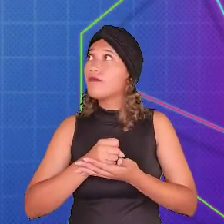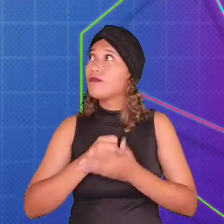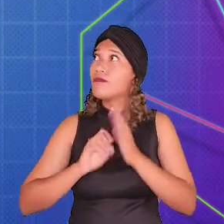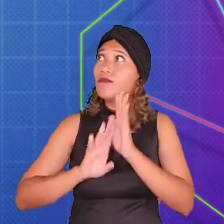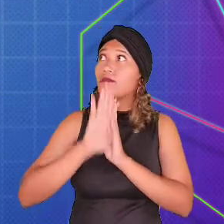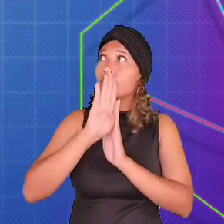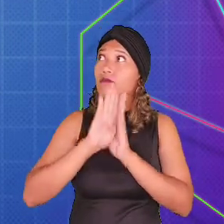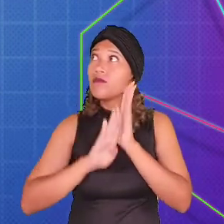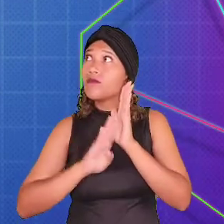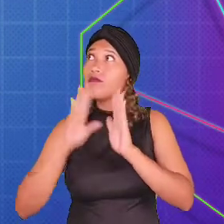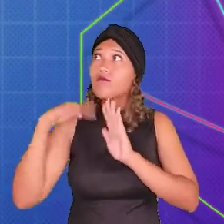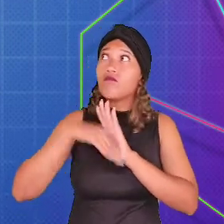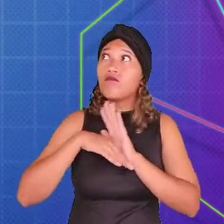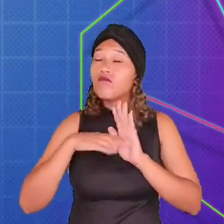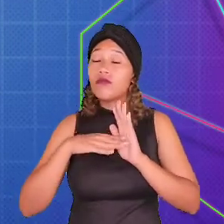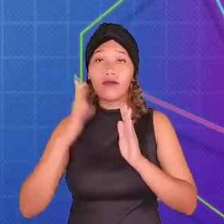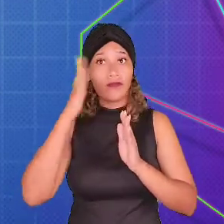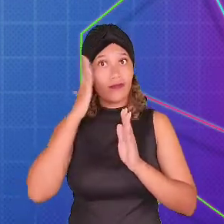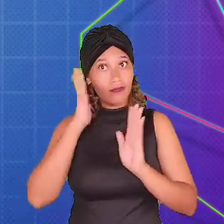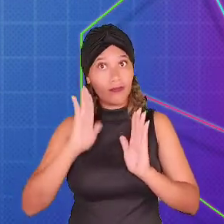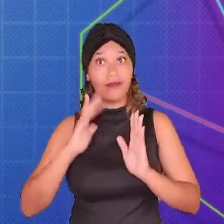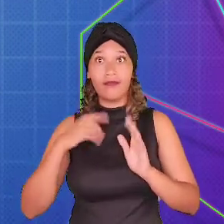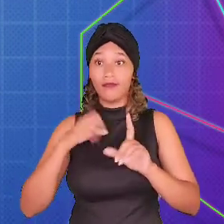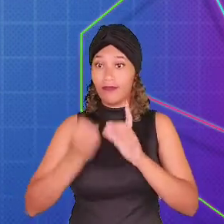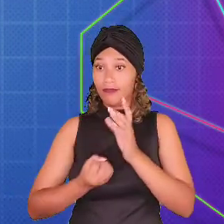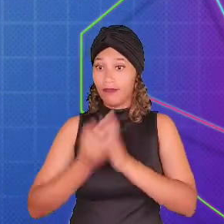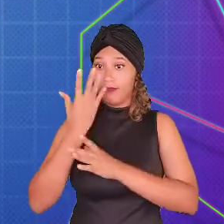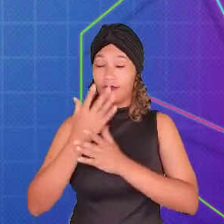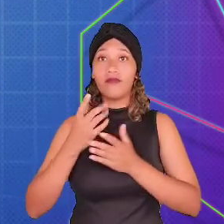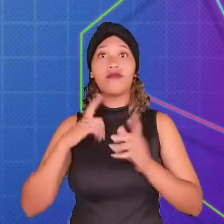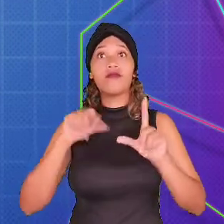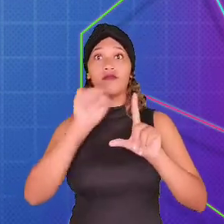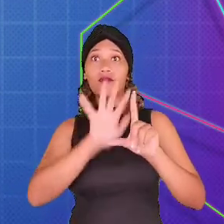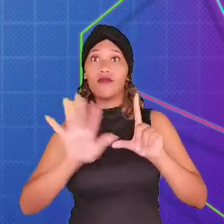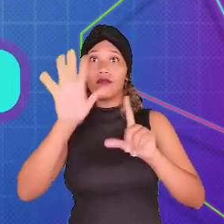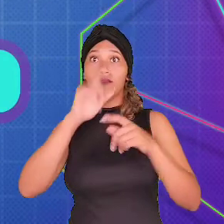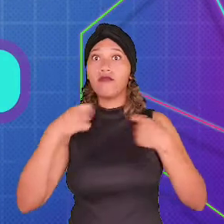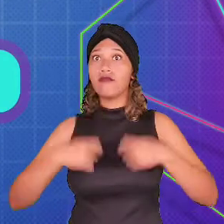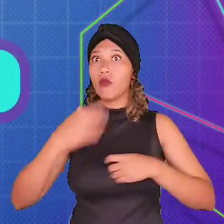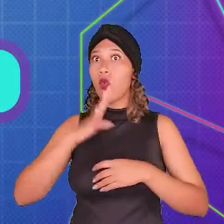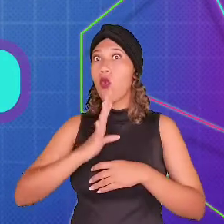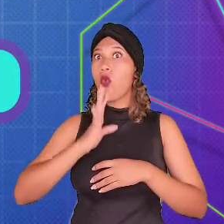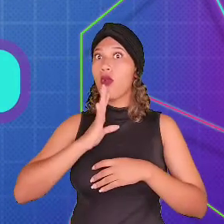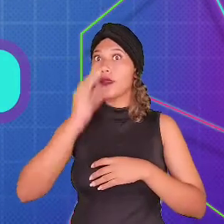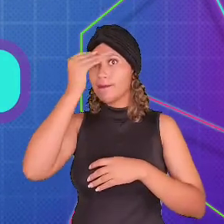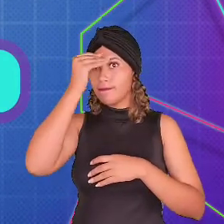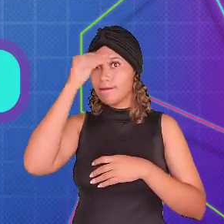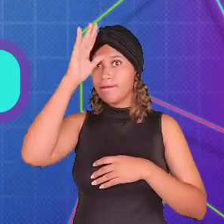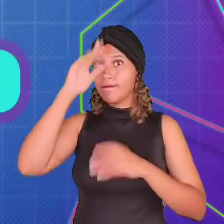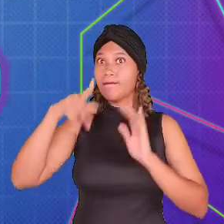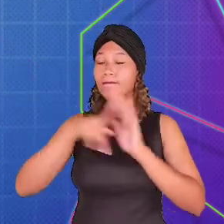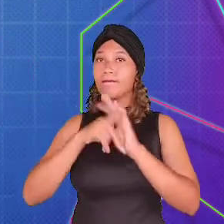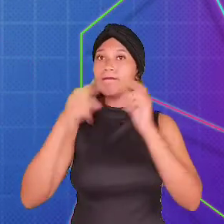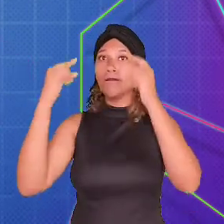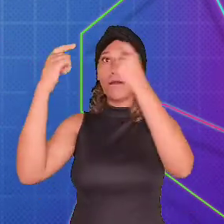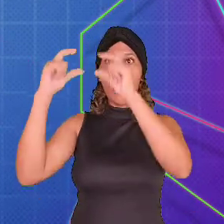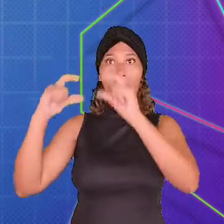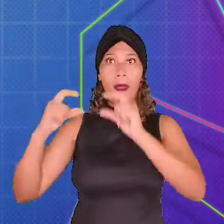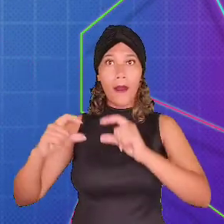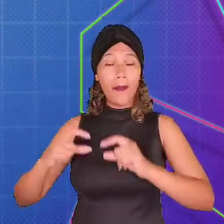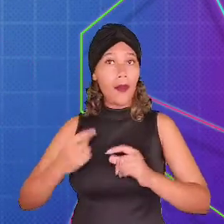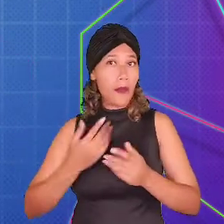joga. Para construir essa interface, a gente precisa ter conhecimento de todos os elementos que devem estar nela. Vamos ver quais são?